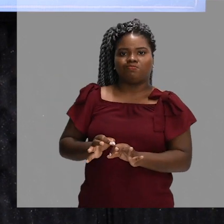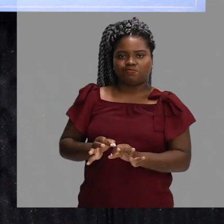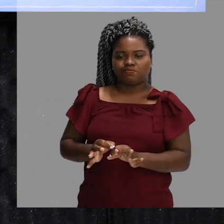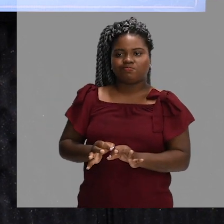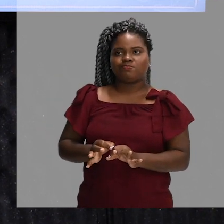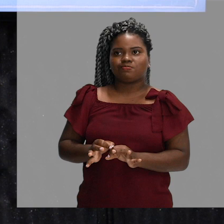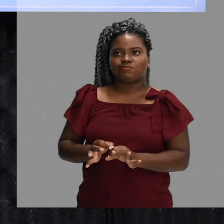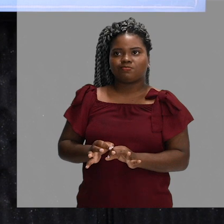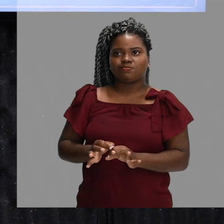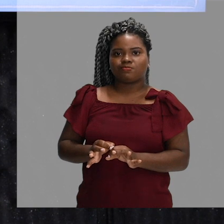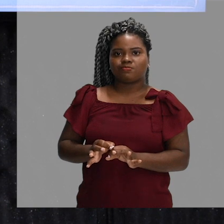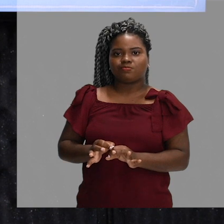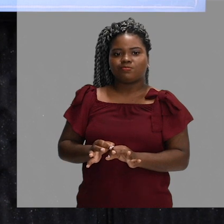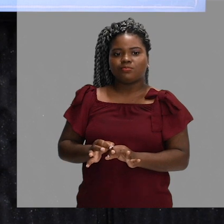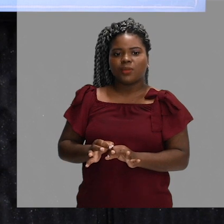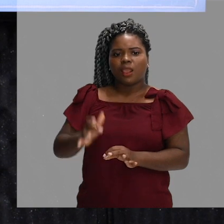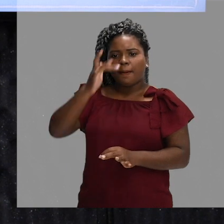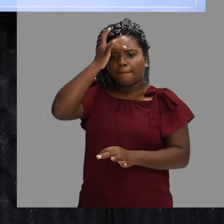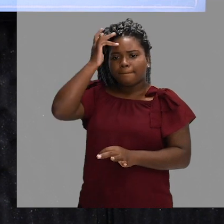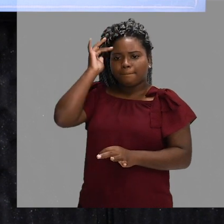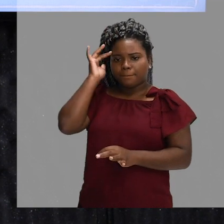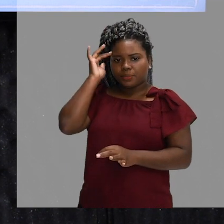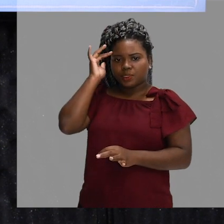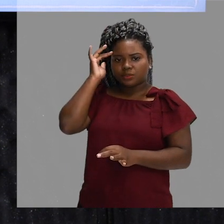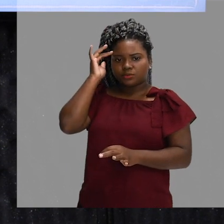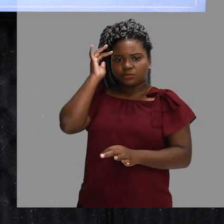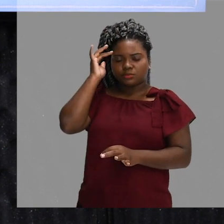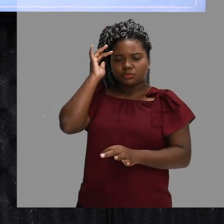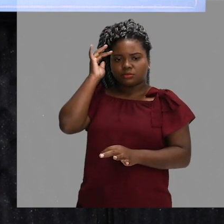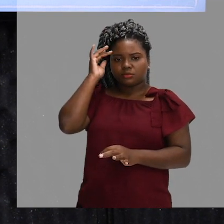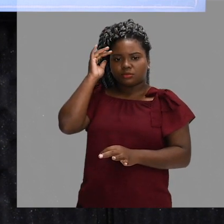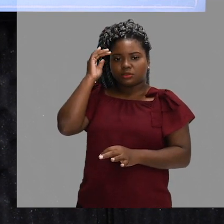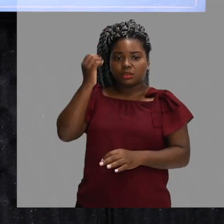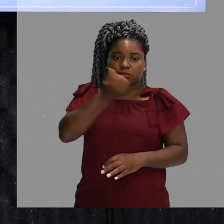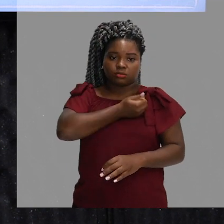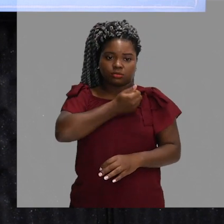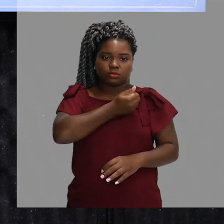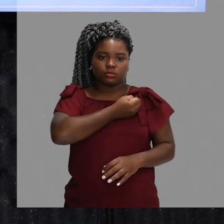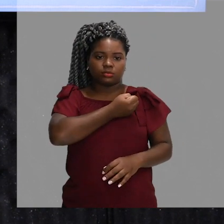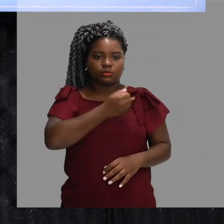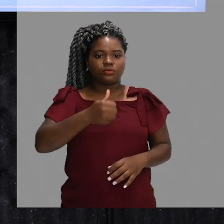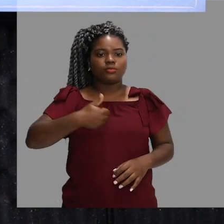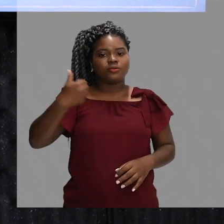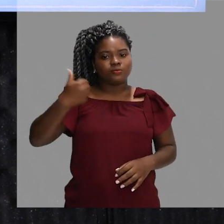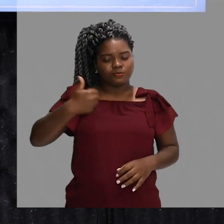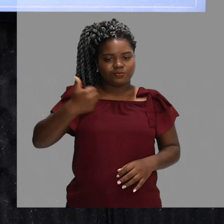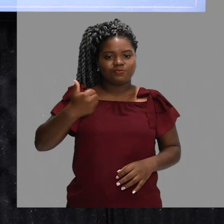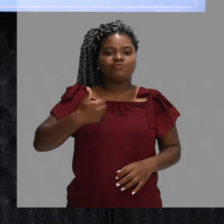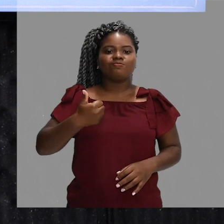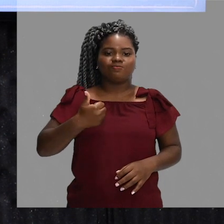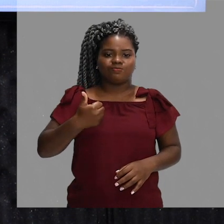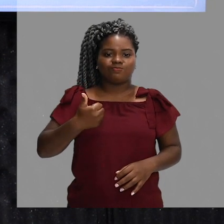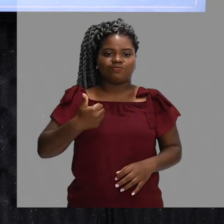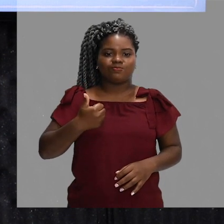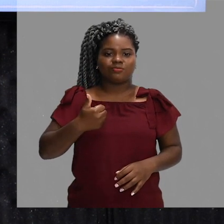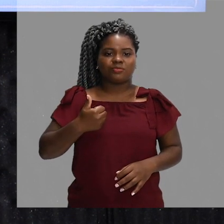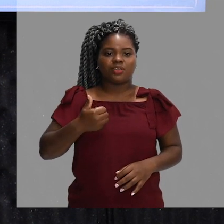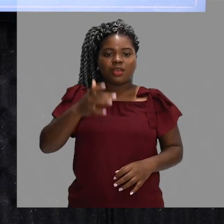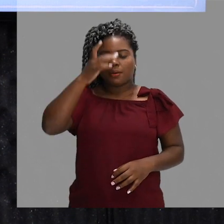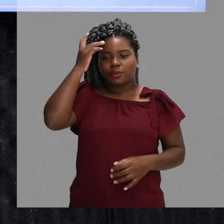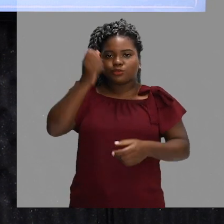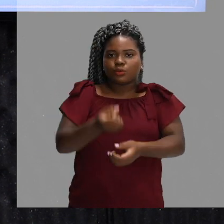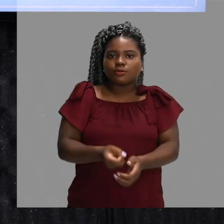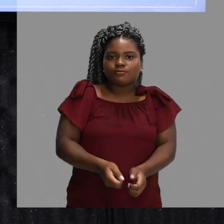no número 1 é o atleta que vai realizar o saque. Eu estou em serviço. Eu sou o atleta de número 1.